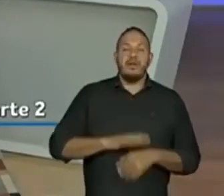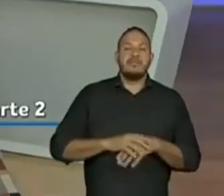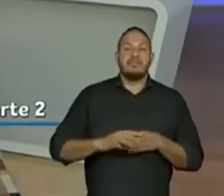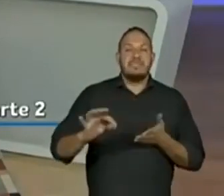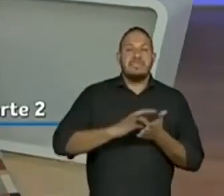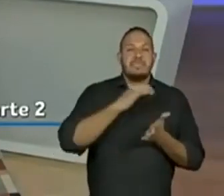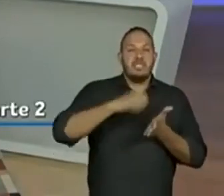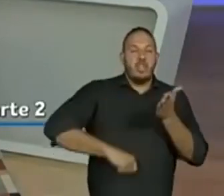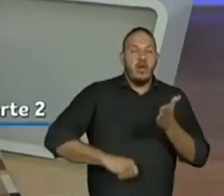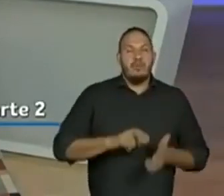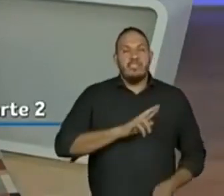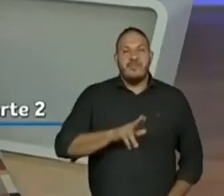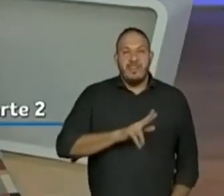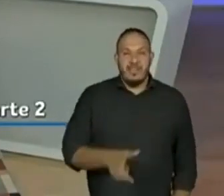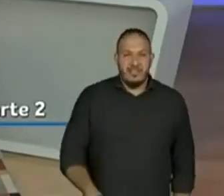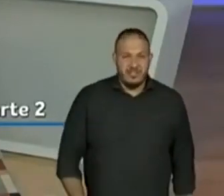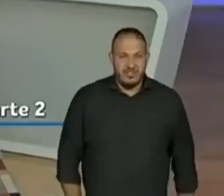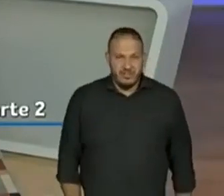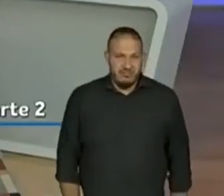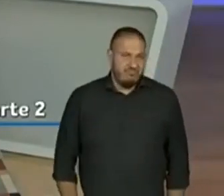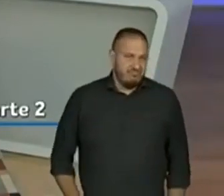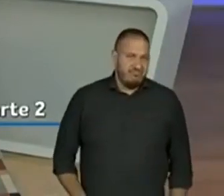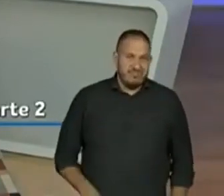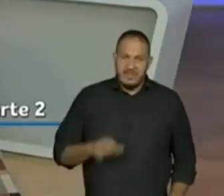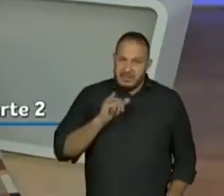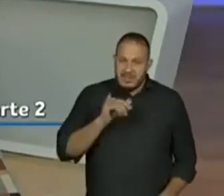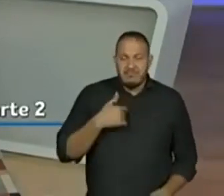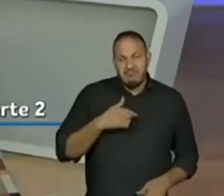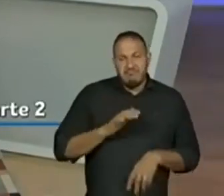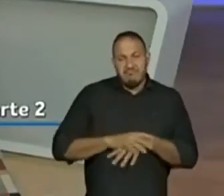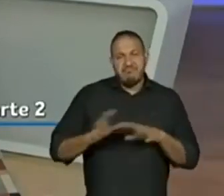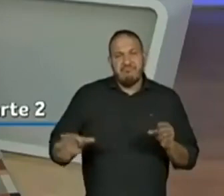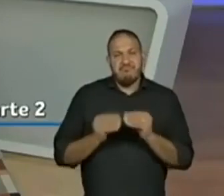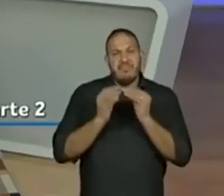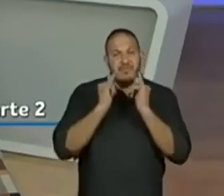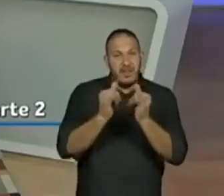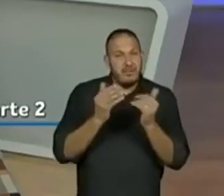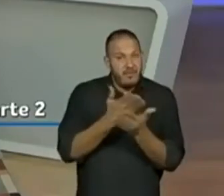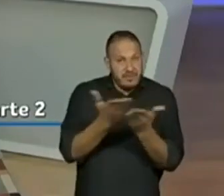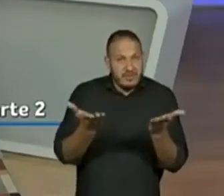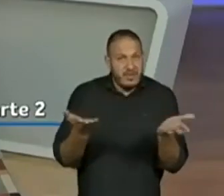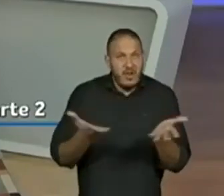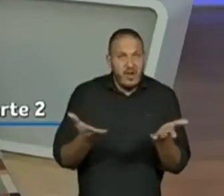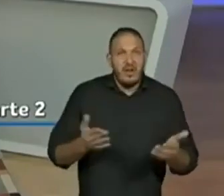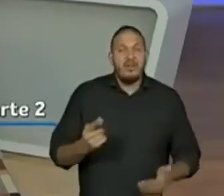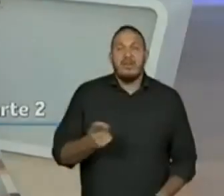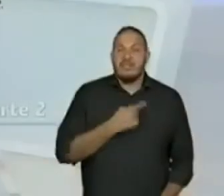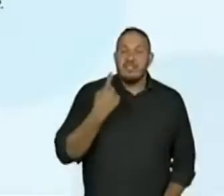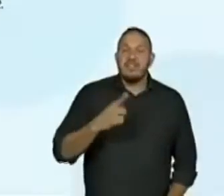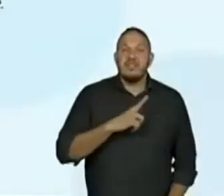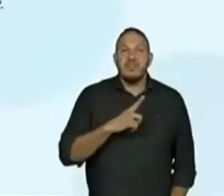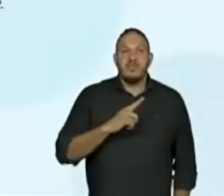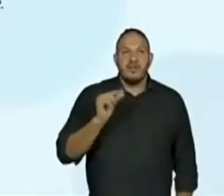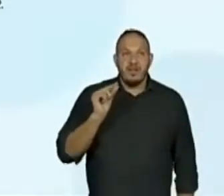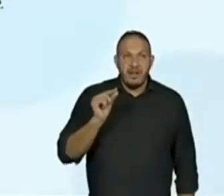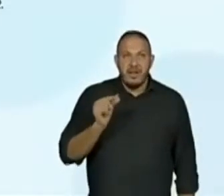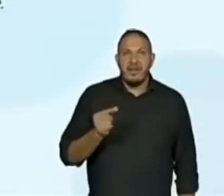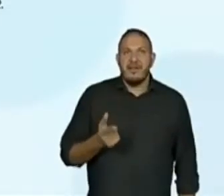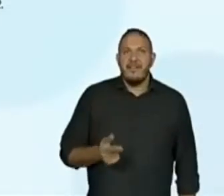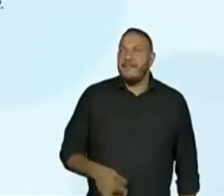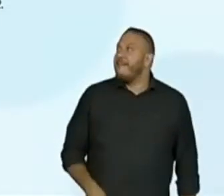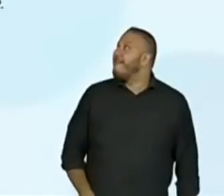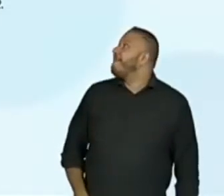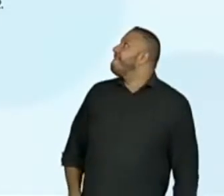nomes diferentes? Aí, de acordo com o eu acabei de falar para vocês, a gente tem a questão dos